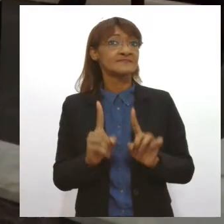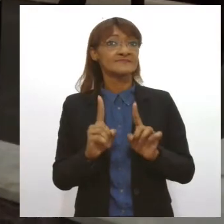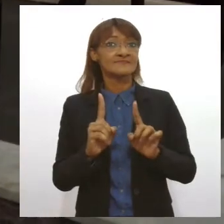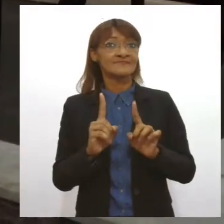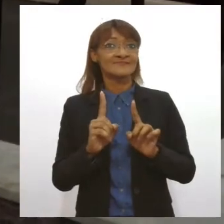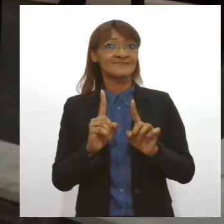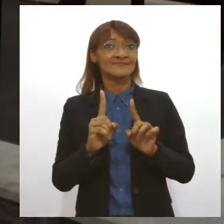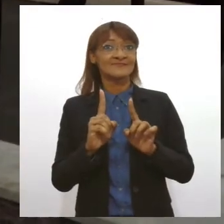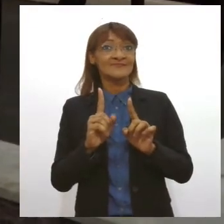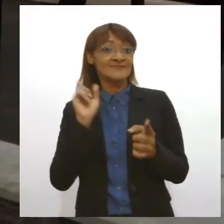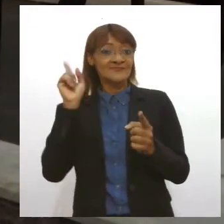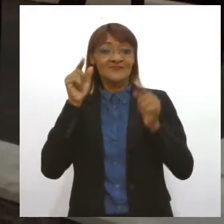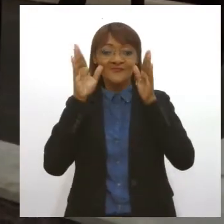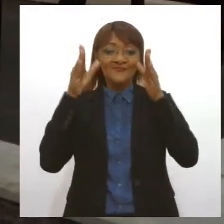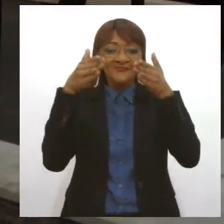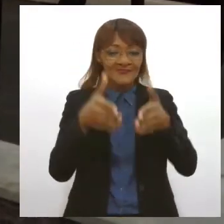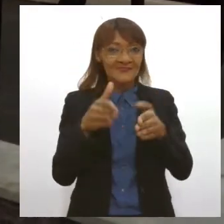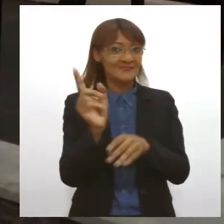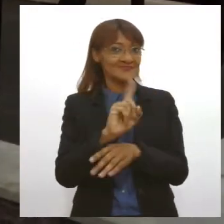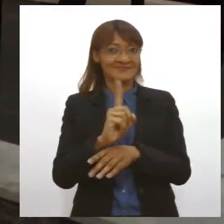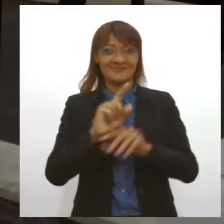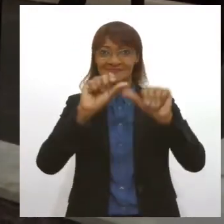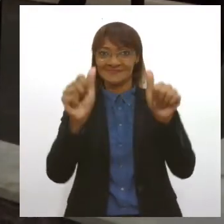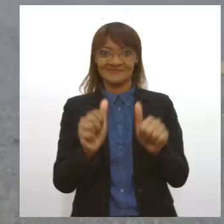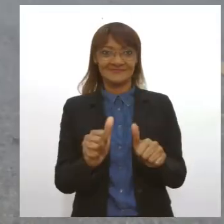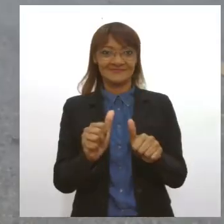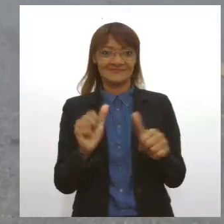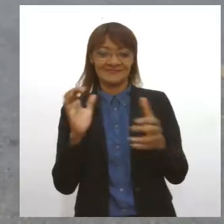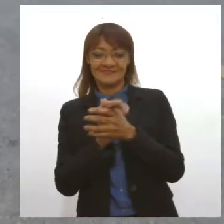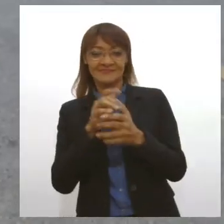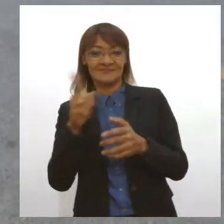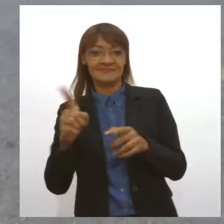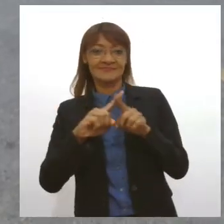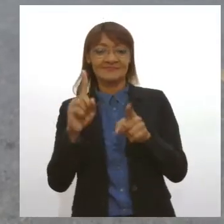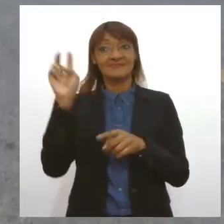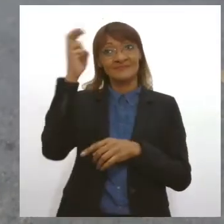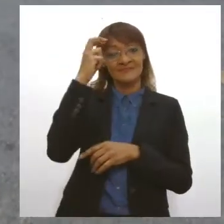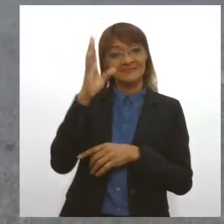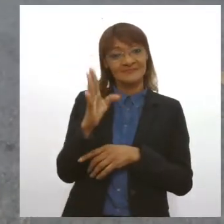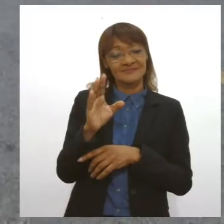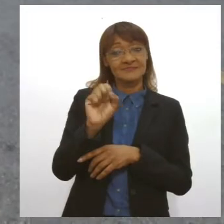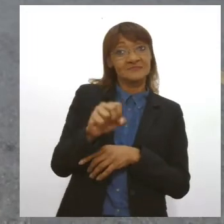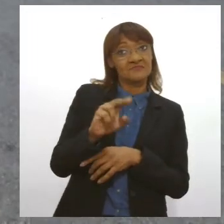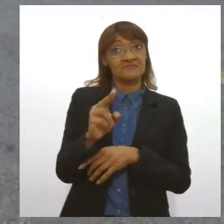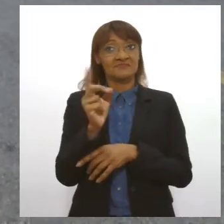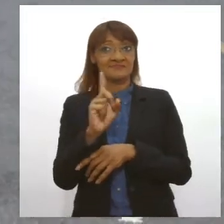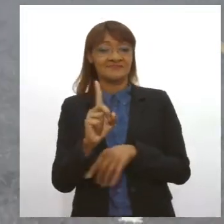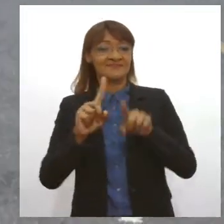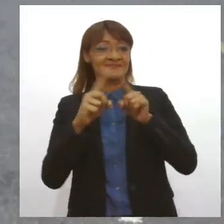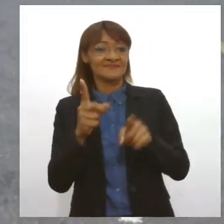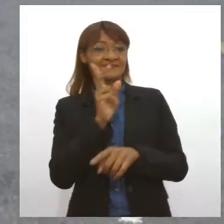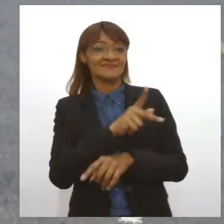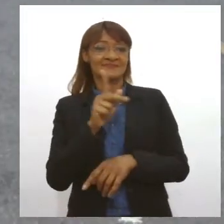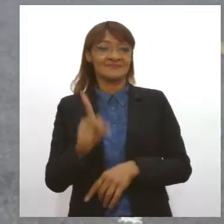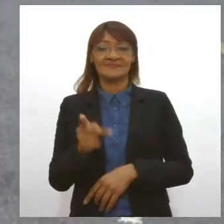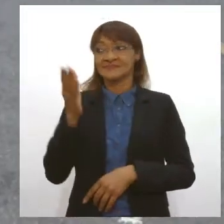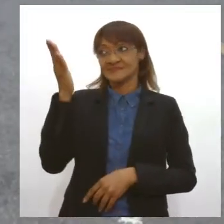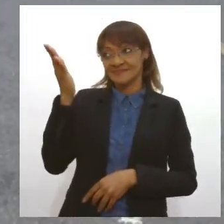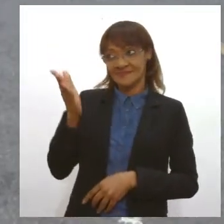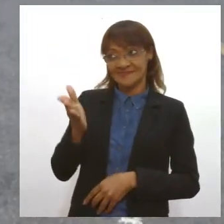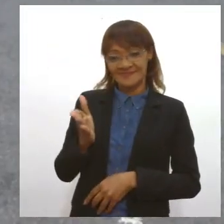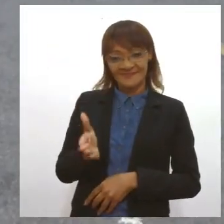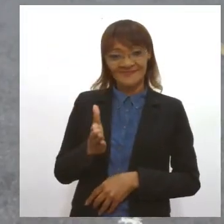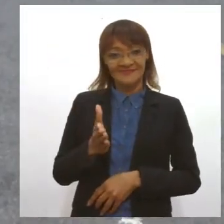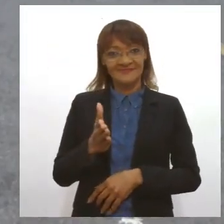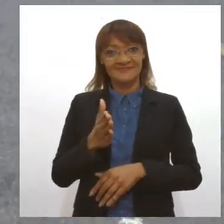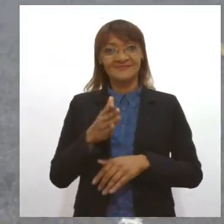Antônio. Embora que tenha tradições. Pelo sim ou pelo não, a professora Sara, que é devota de